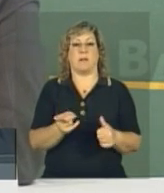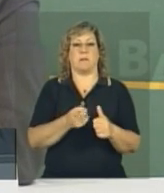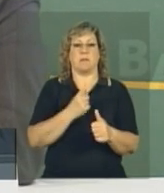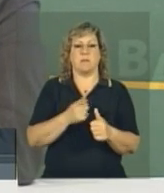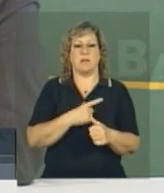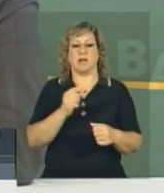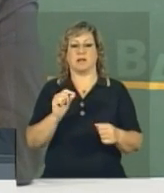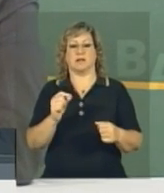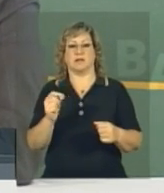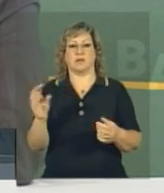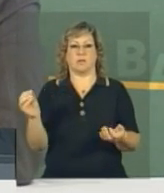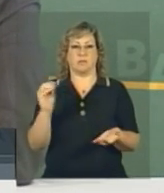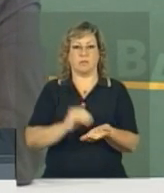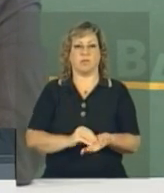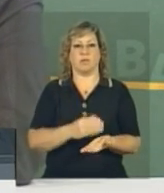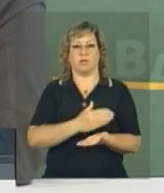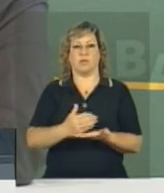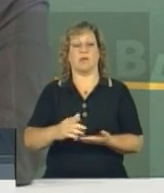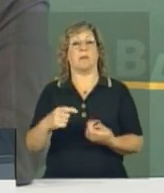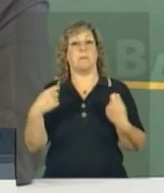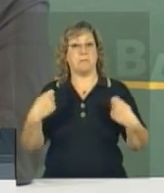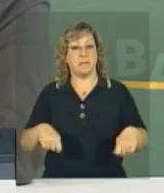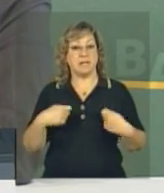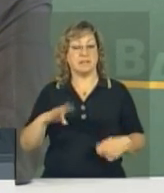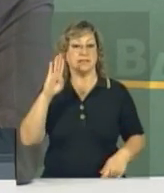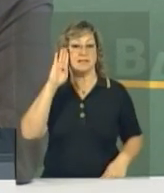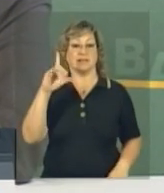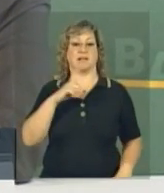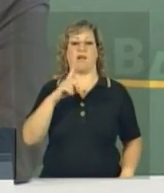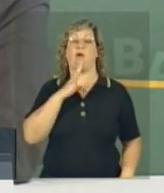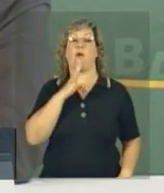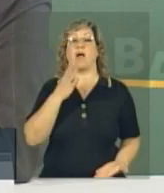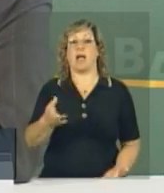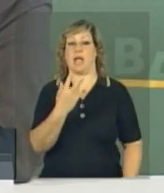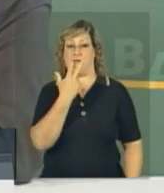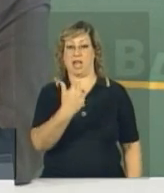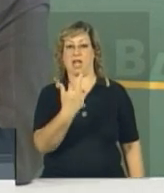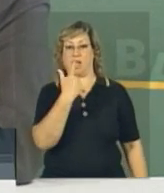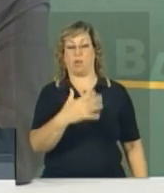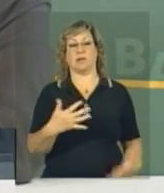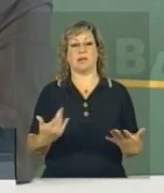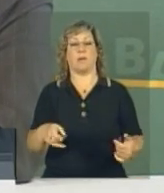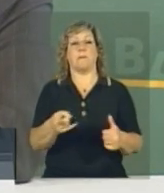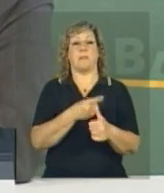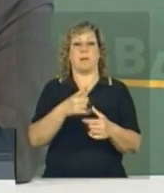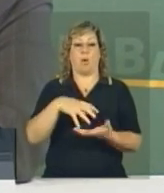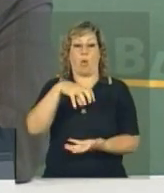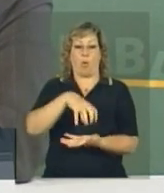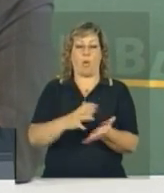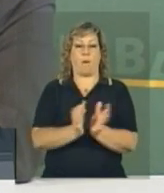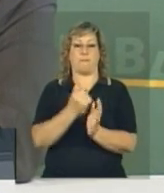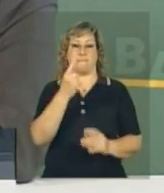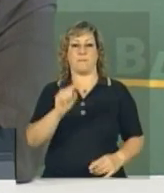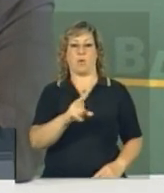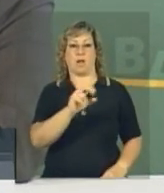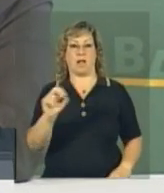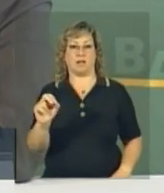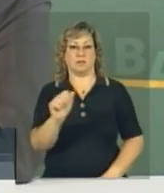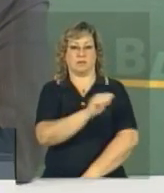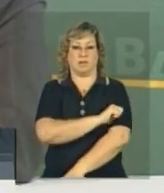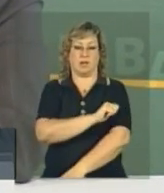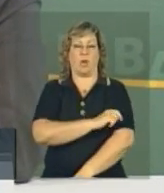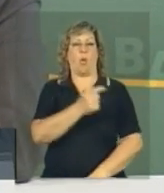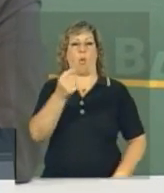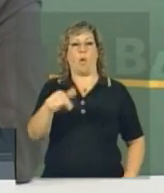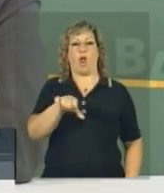colocações, a gente tinha que ter o controle da língua, não Jorge? Então, o primeiro lote dos 1.500, que são